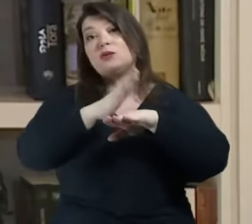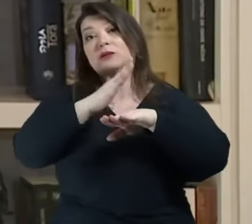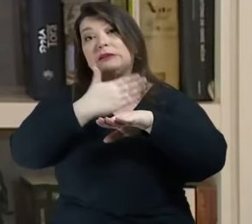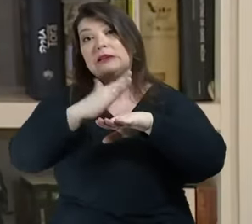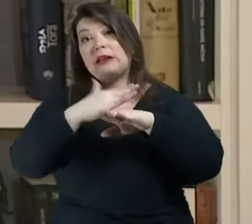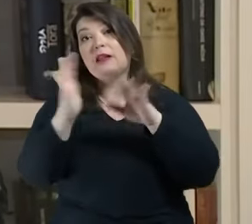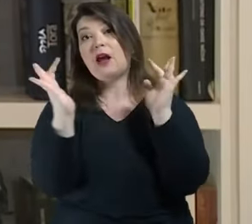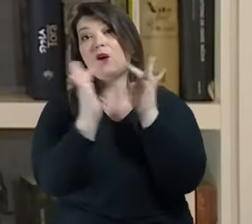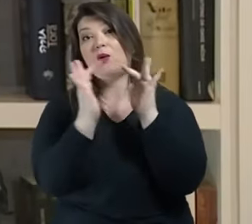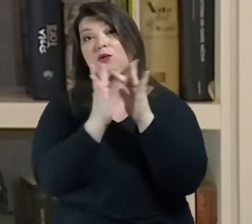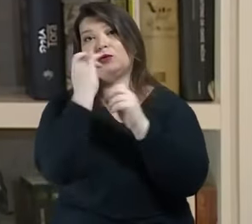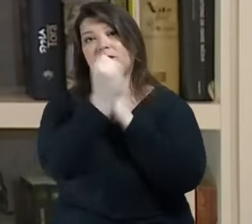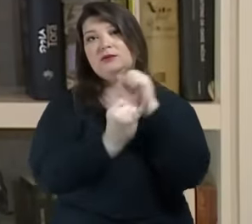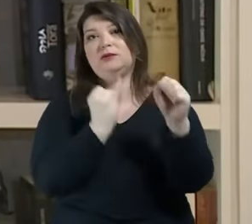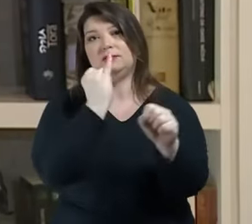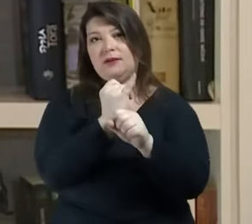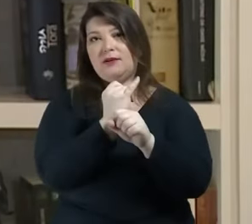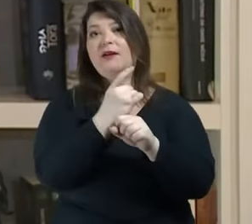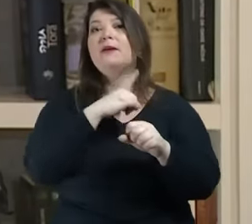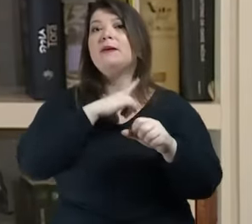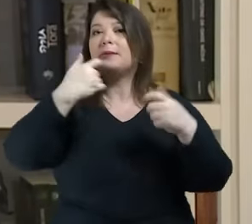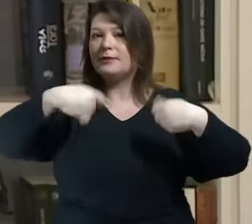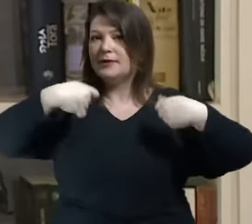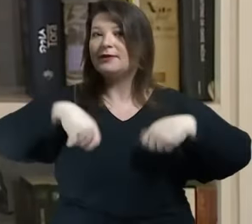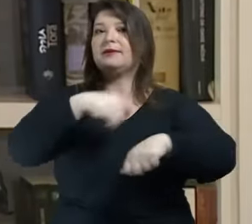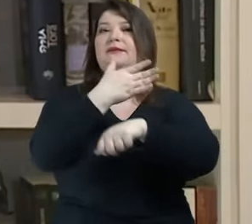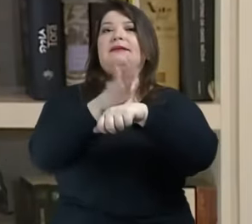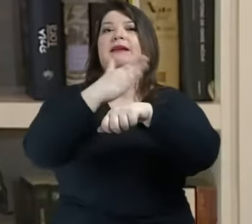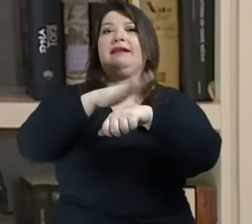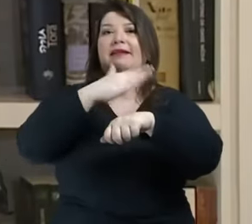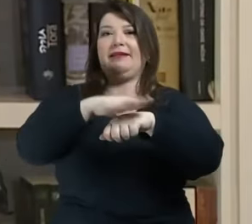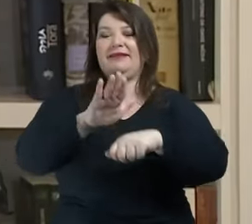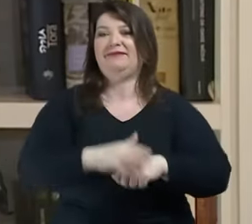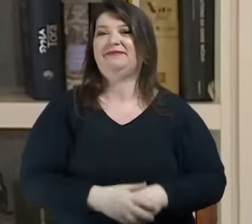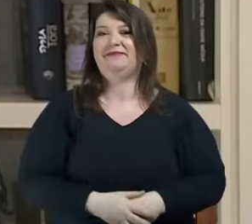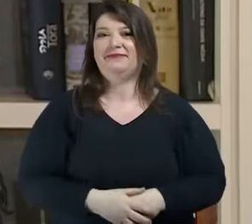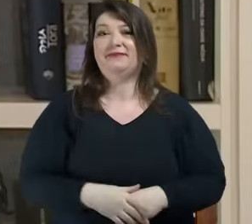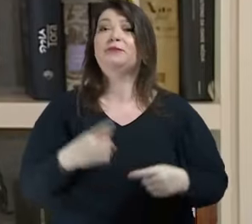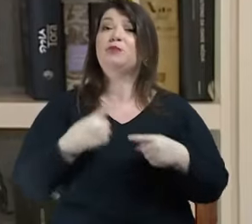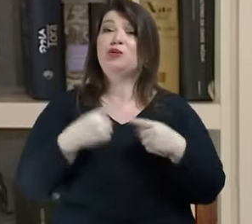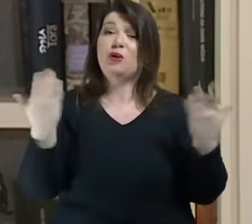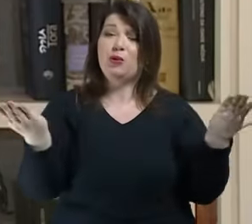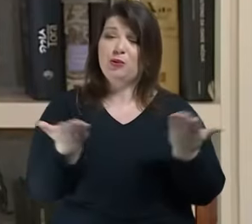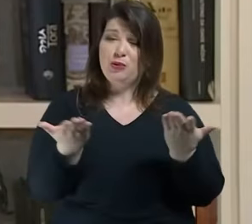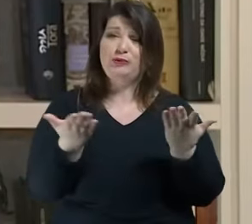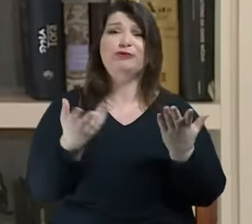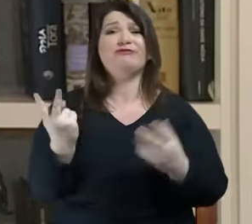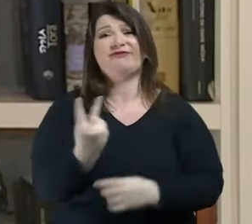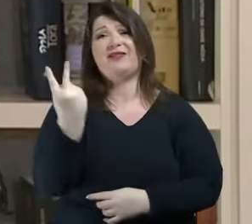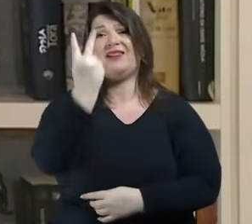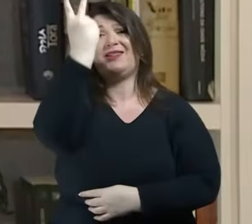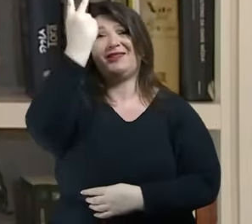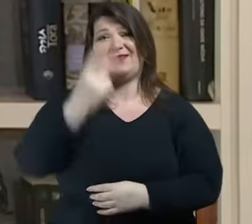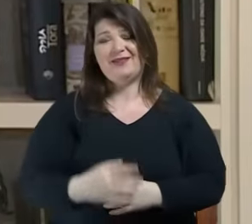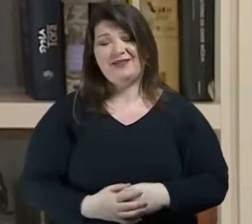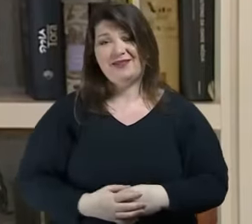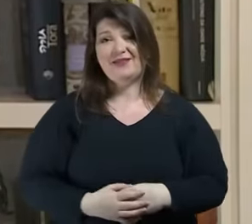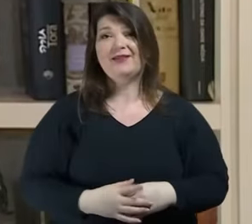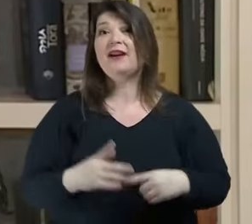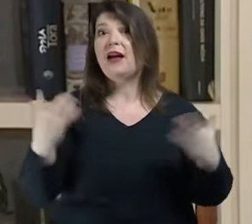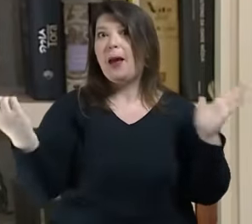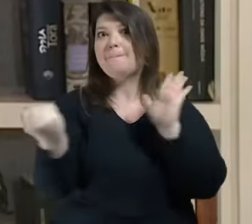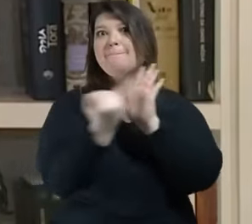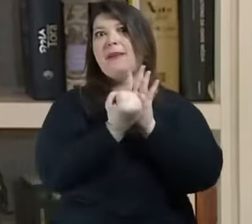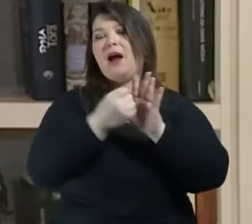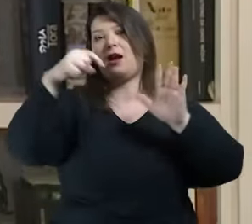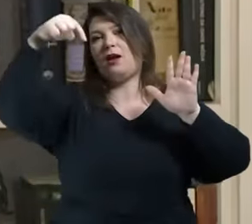internet porque hoje este é o grande valor essa é a grande marca do nosso tempo eu não